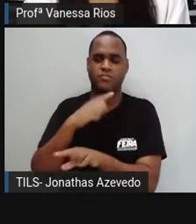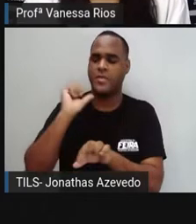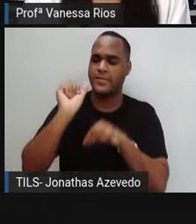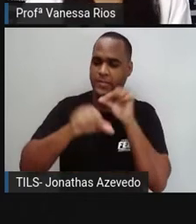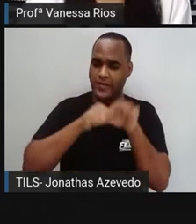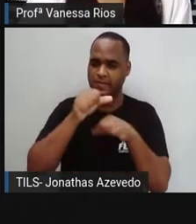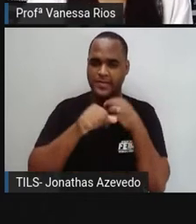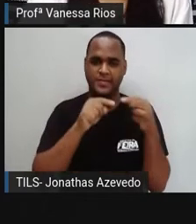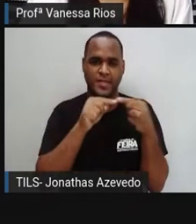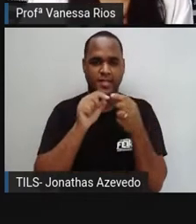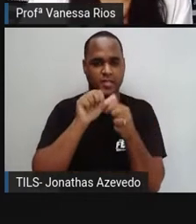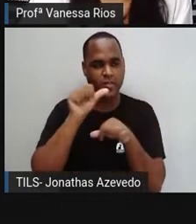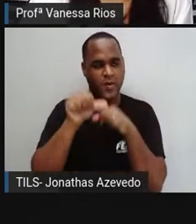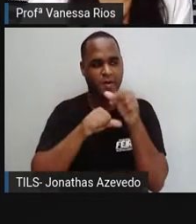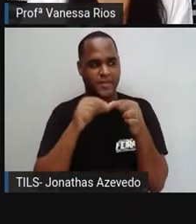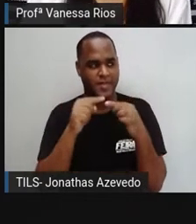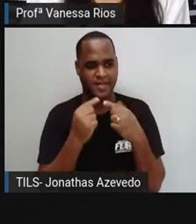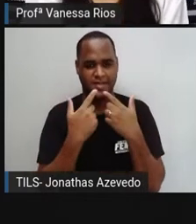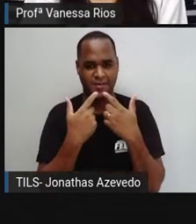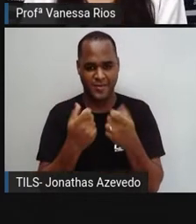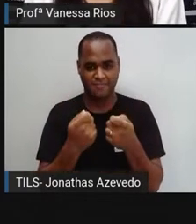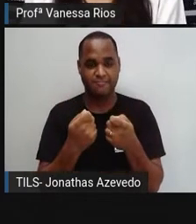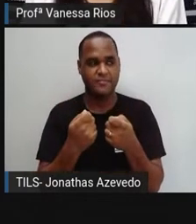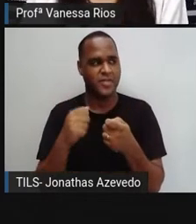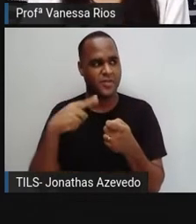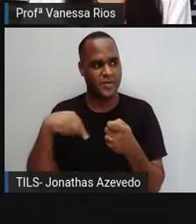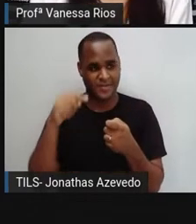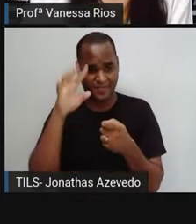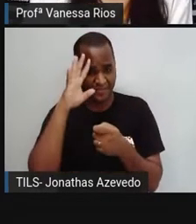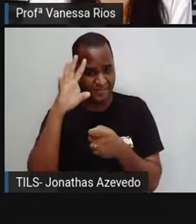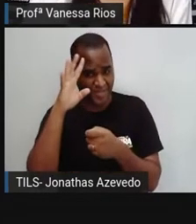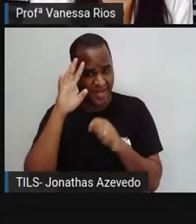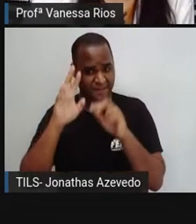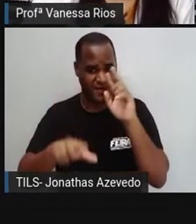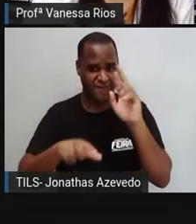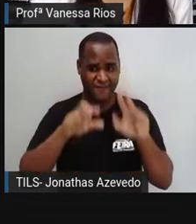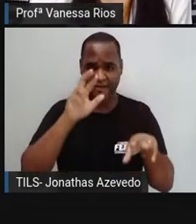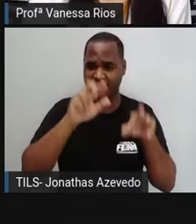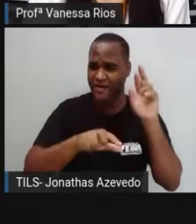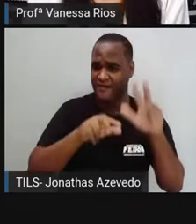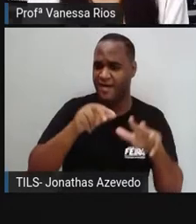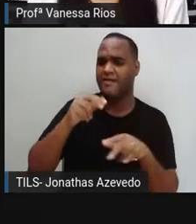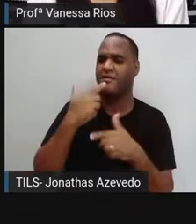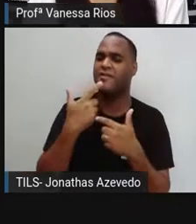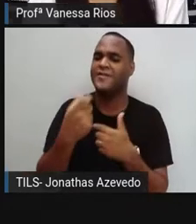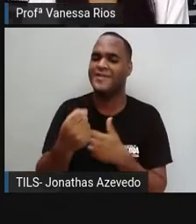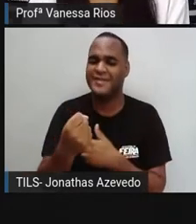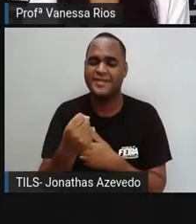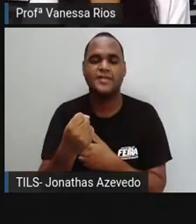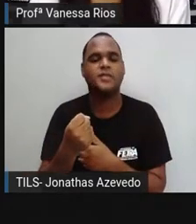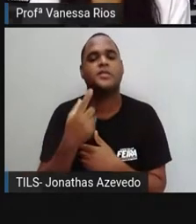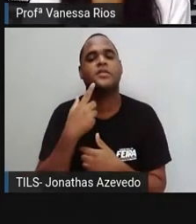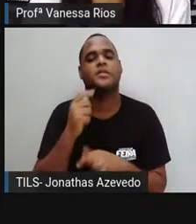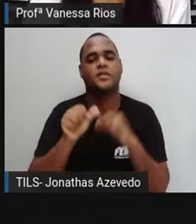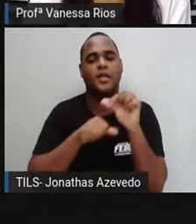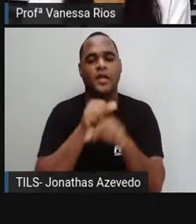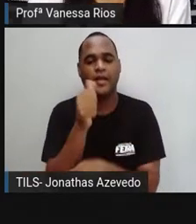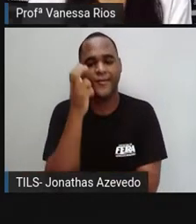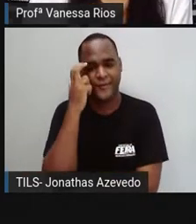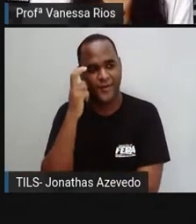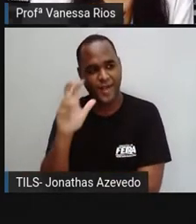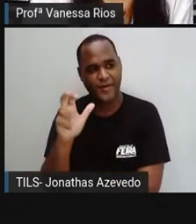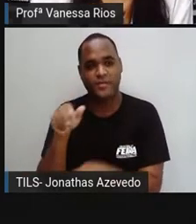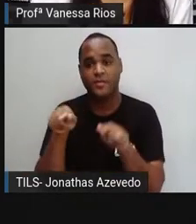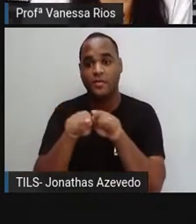mudança e para a variação da língua. Então, quando a gente pensa em variações linguísticas, além dessas influências culturais,